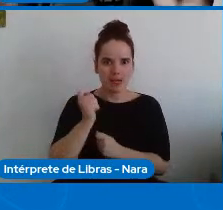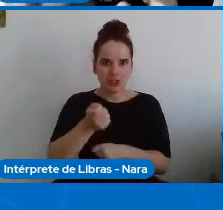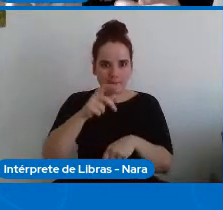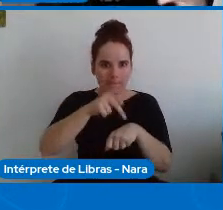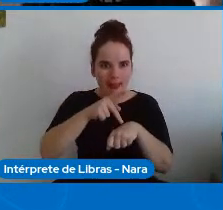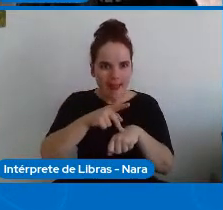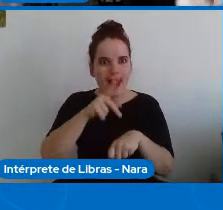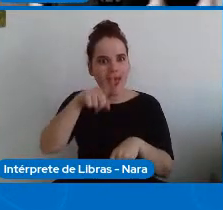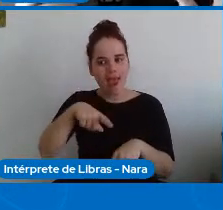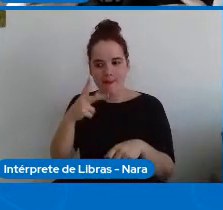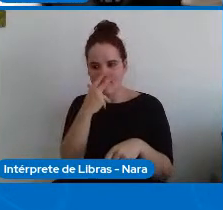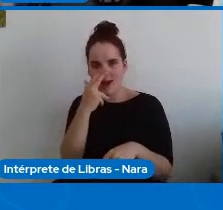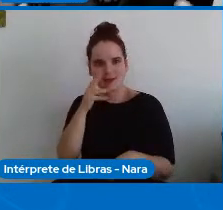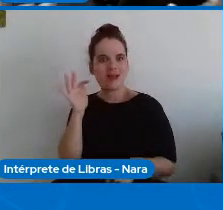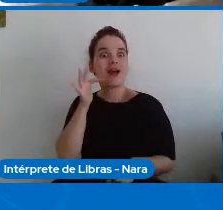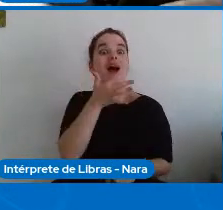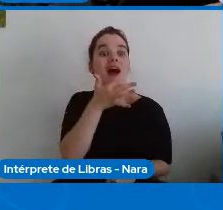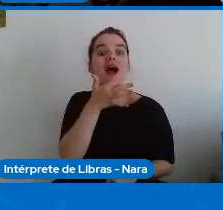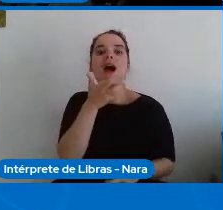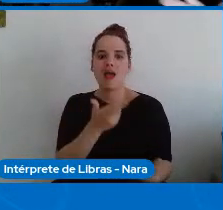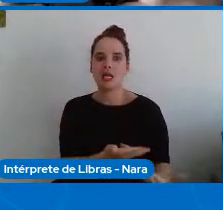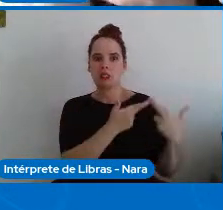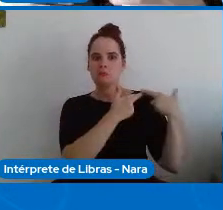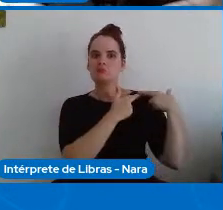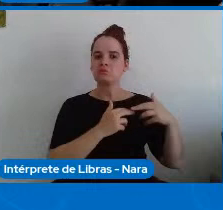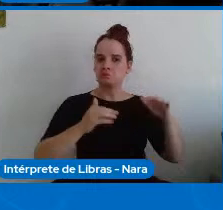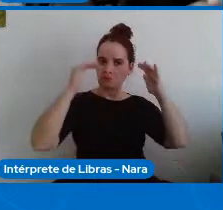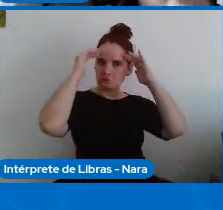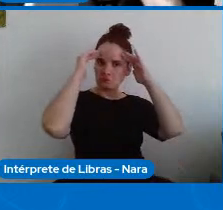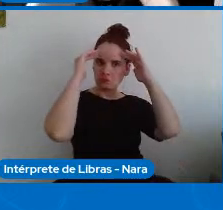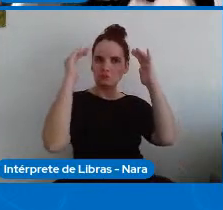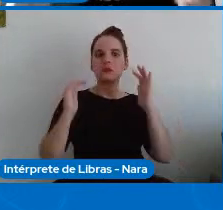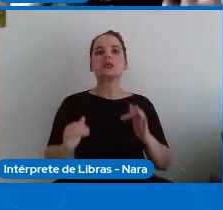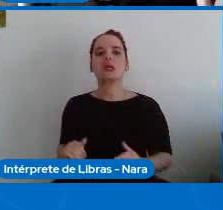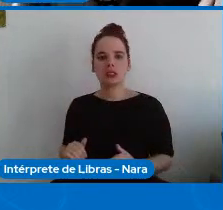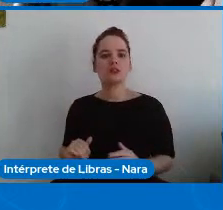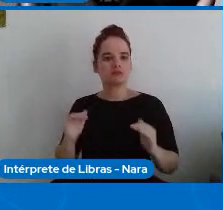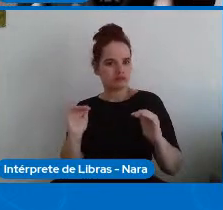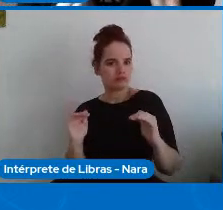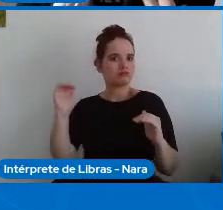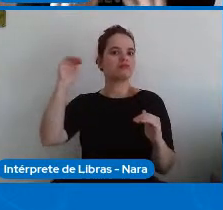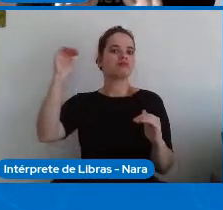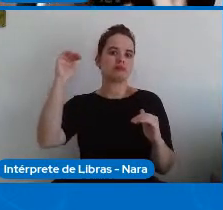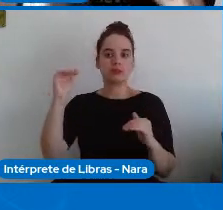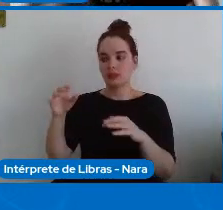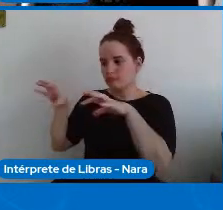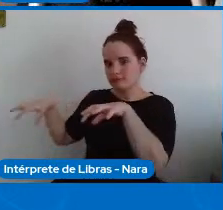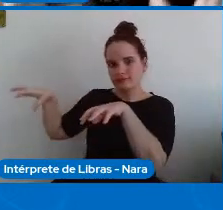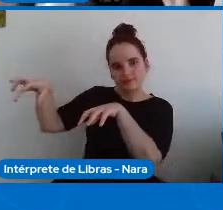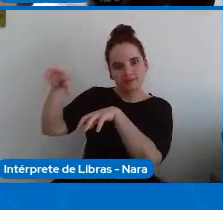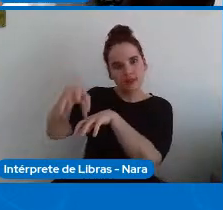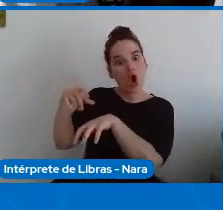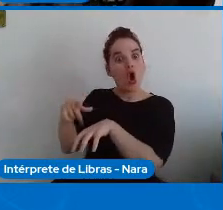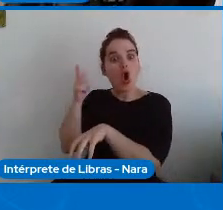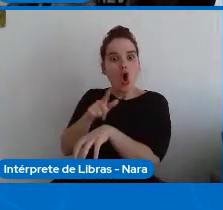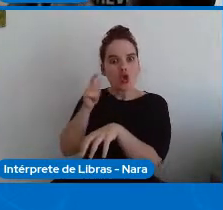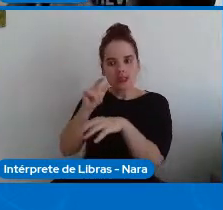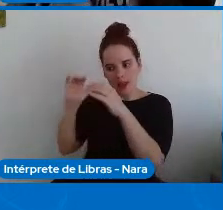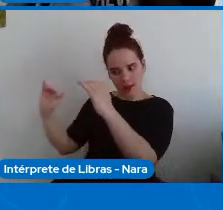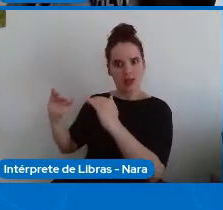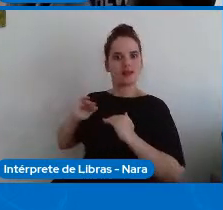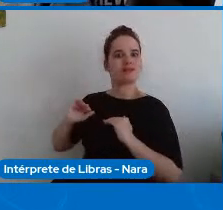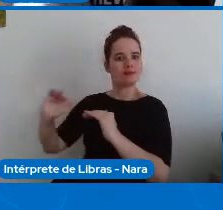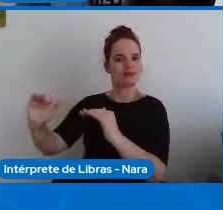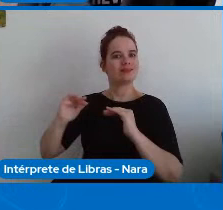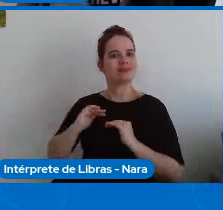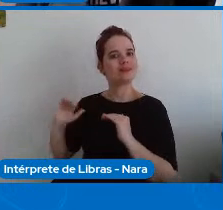e as relações sociais da tribo eram muito mediadas e centralizadas em torno de quem possuía